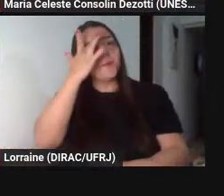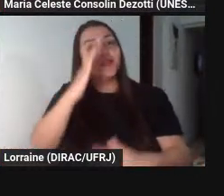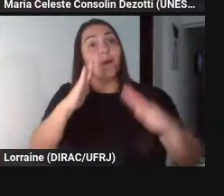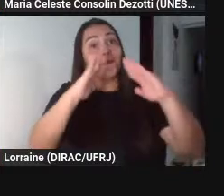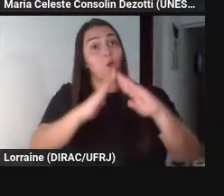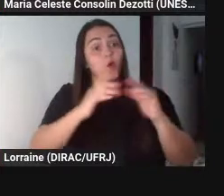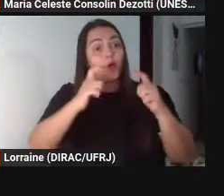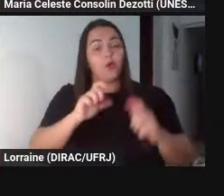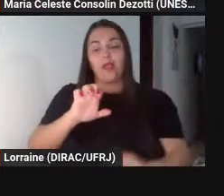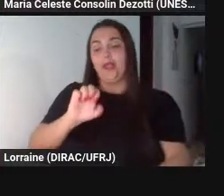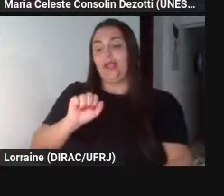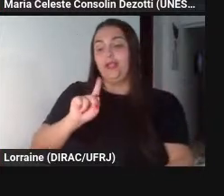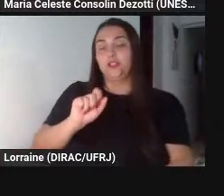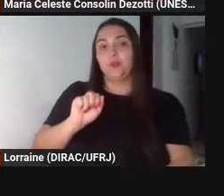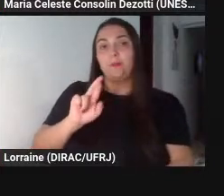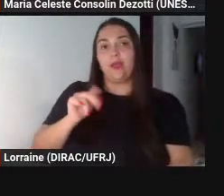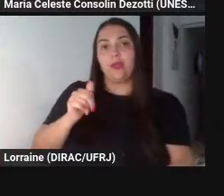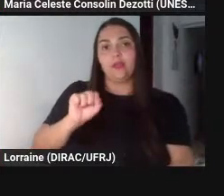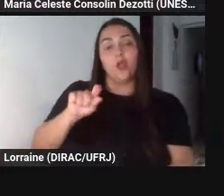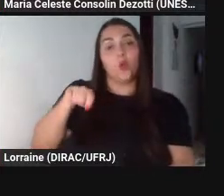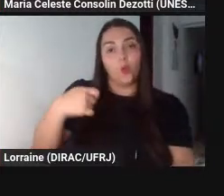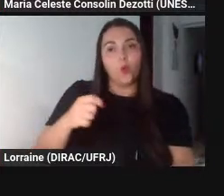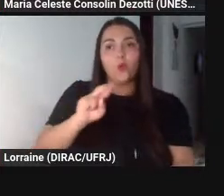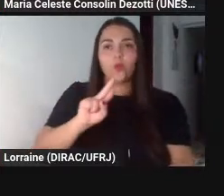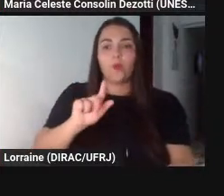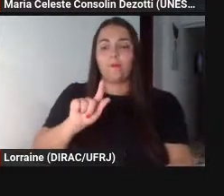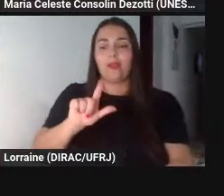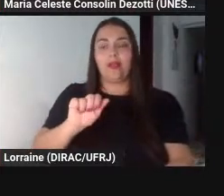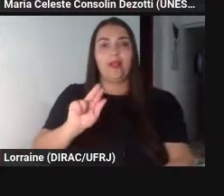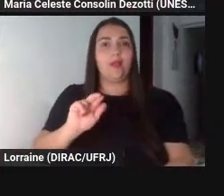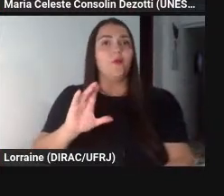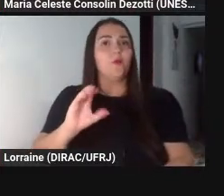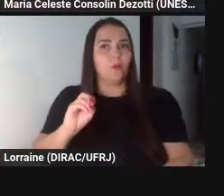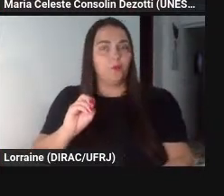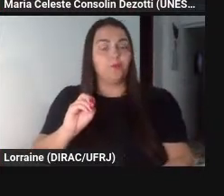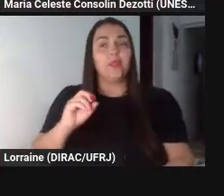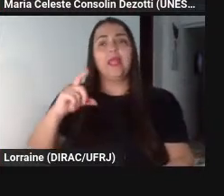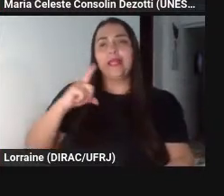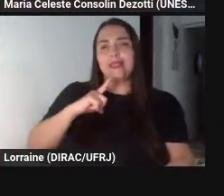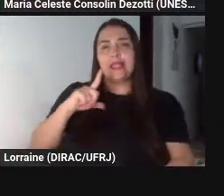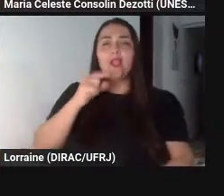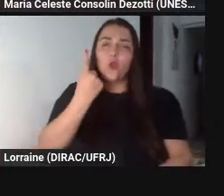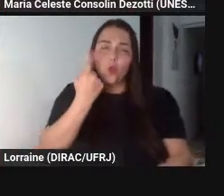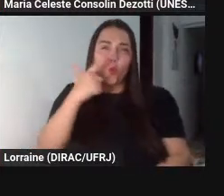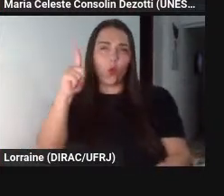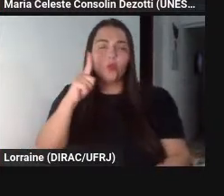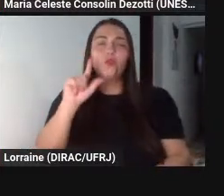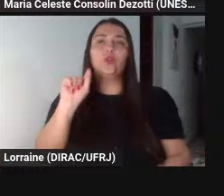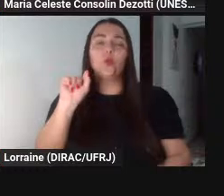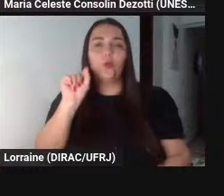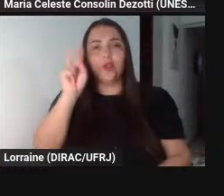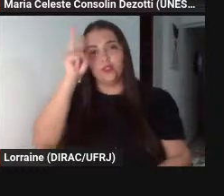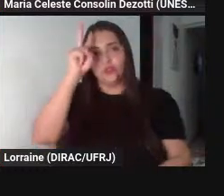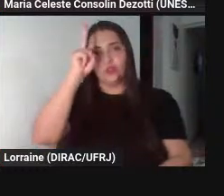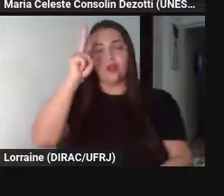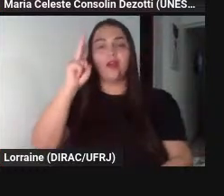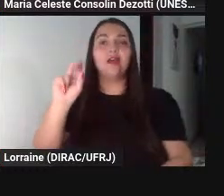Esparta chamado Glauco aqui eu tenho um fato ficcional e a